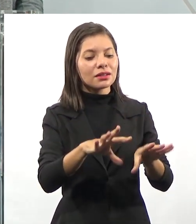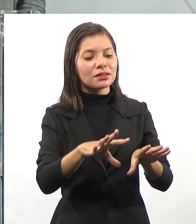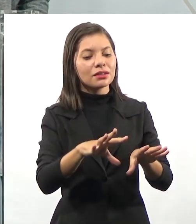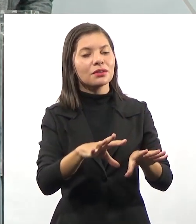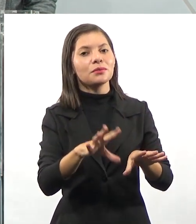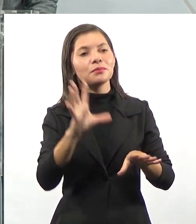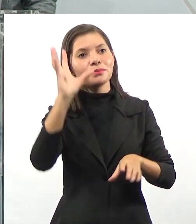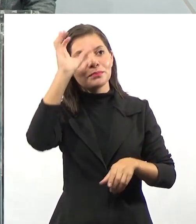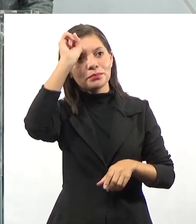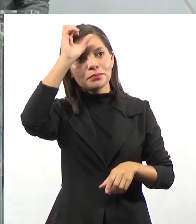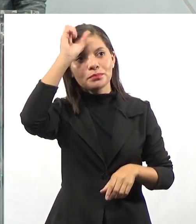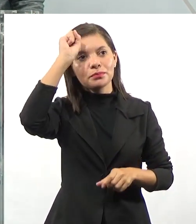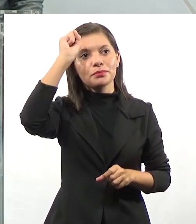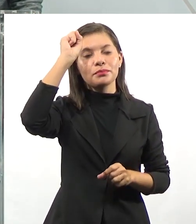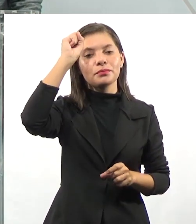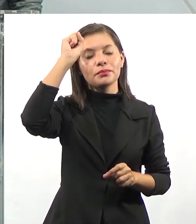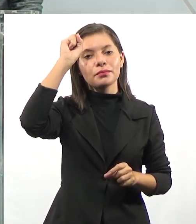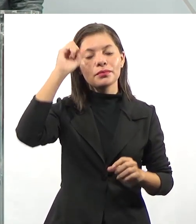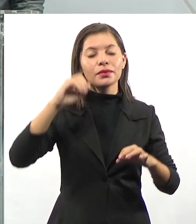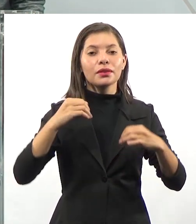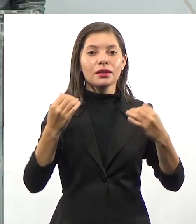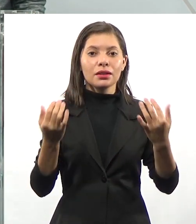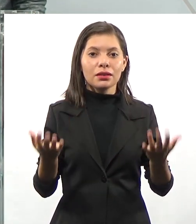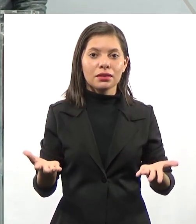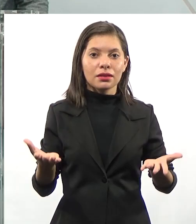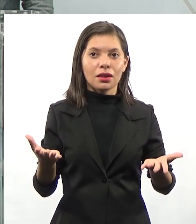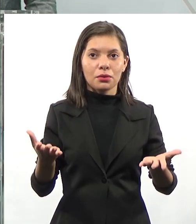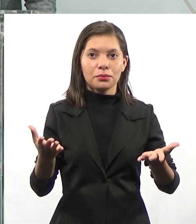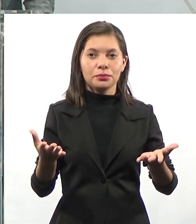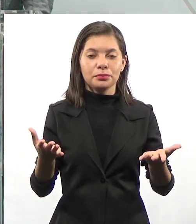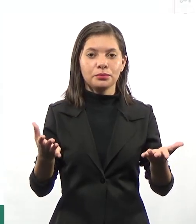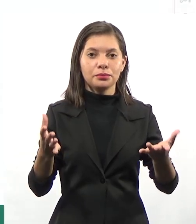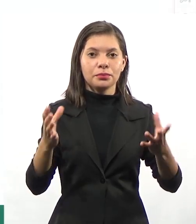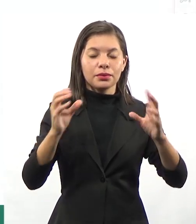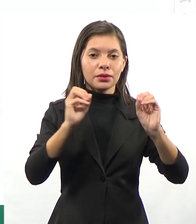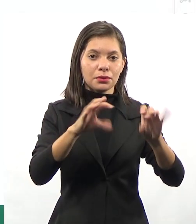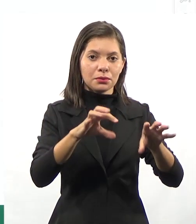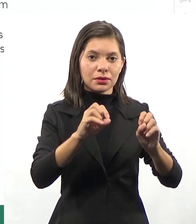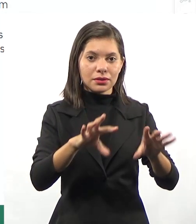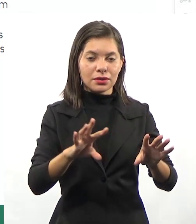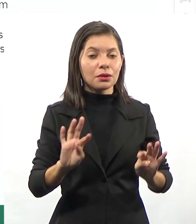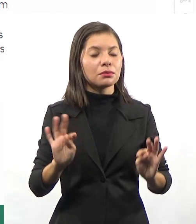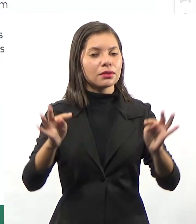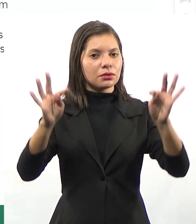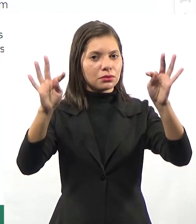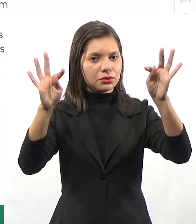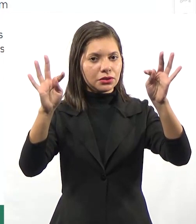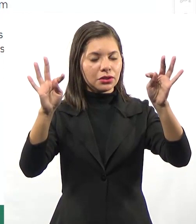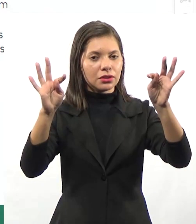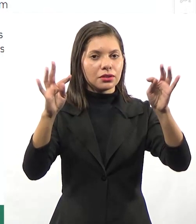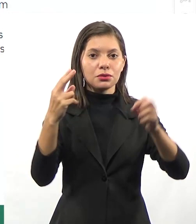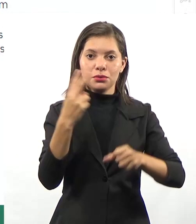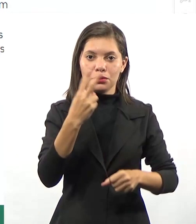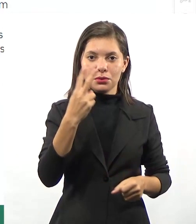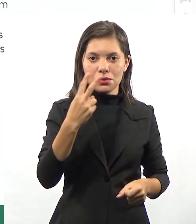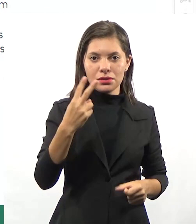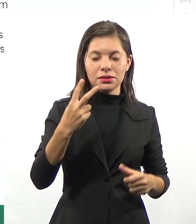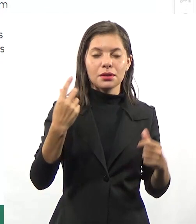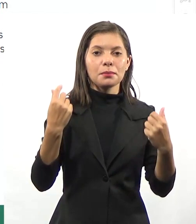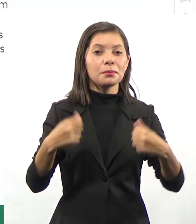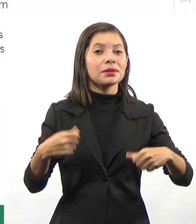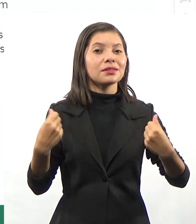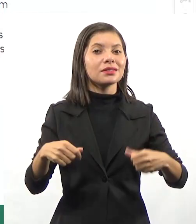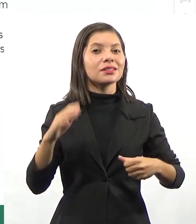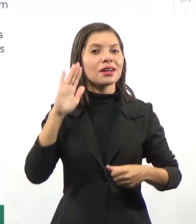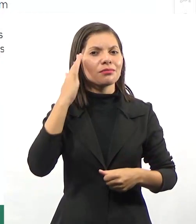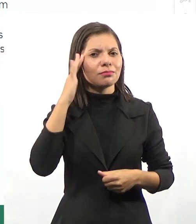de ensino-aprendizagem. Então essa ponte entre educação e tecnologia, a gente precisa